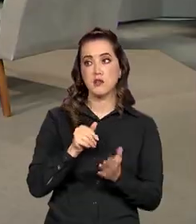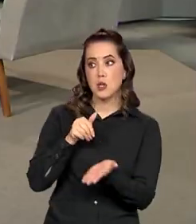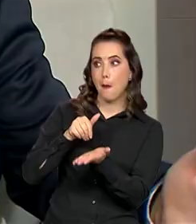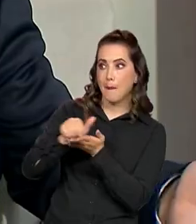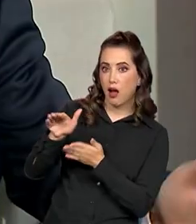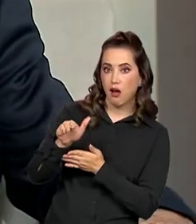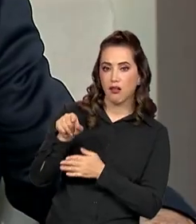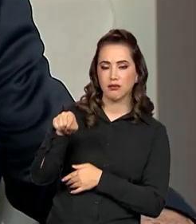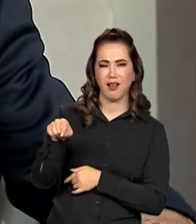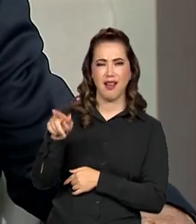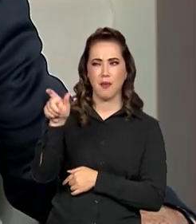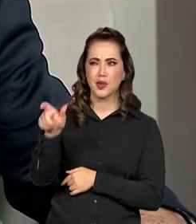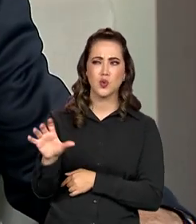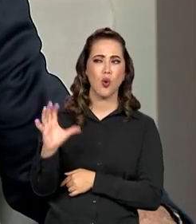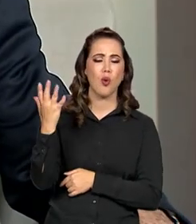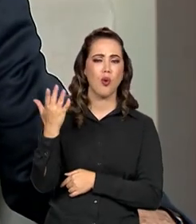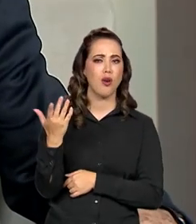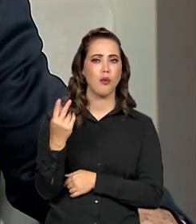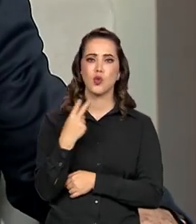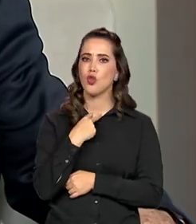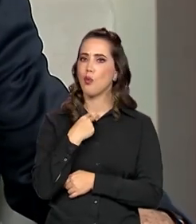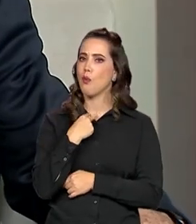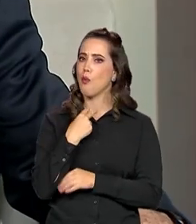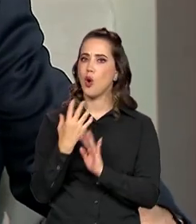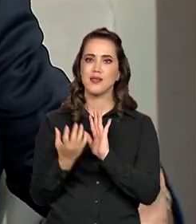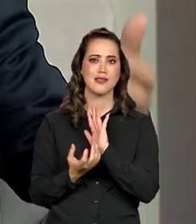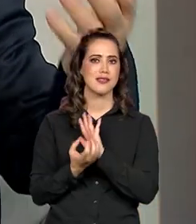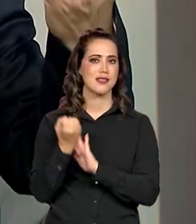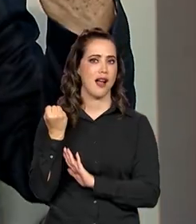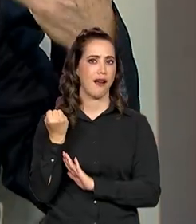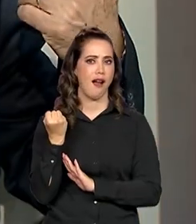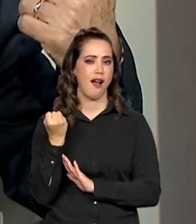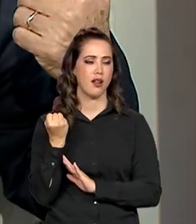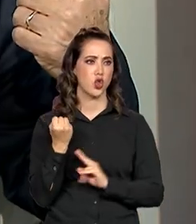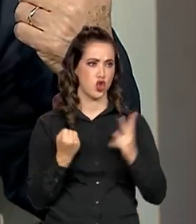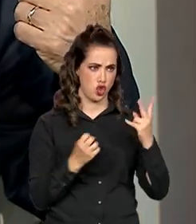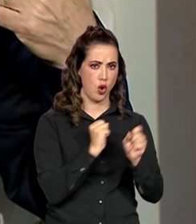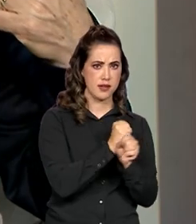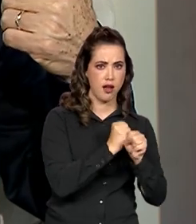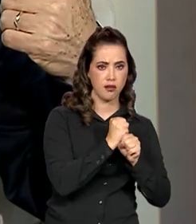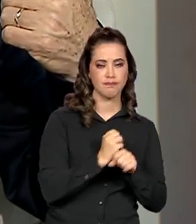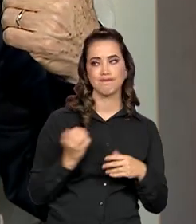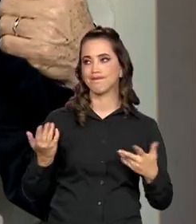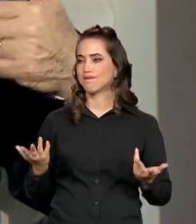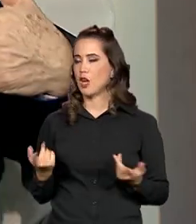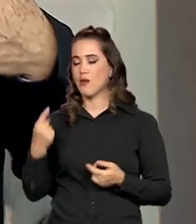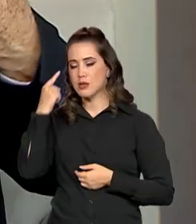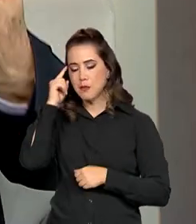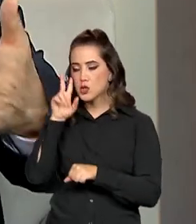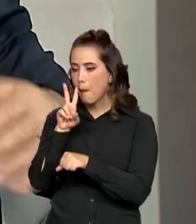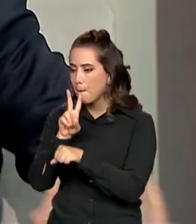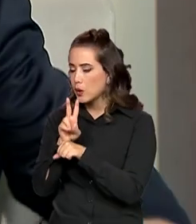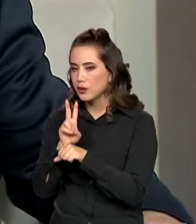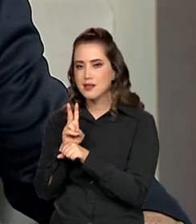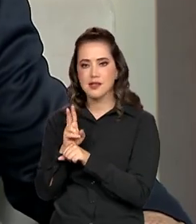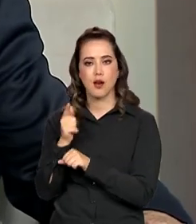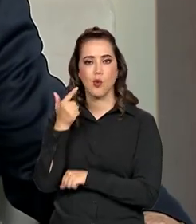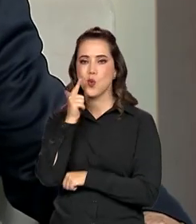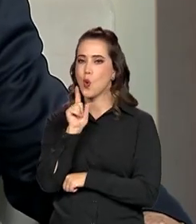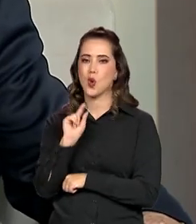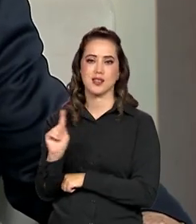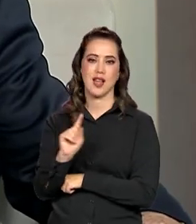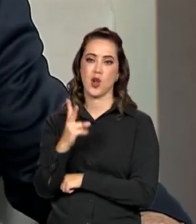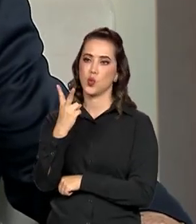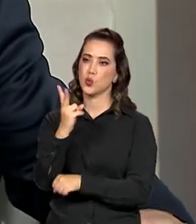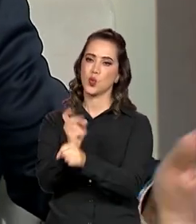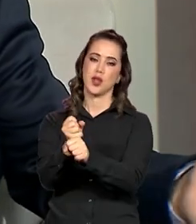demissão. E aí, ele não pode sacar o seu fundo. dois anos, né? O que foi pensado de proteção a ele, ele não pode acionar. Por